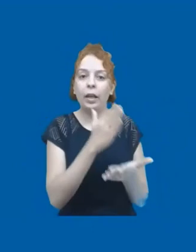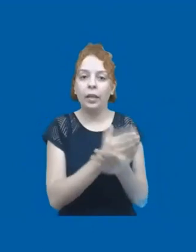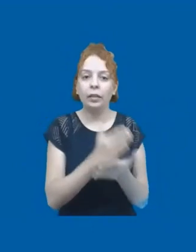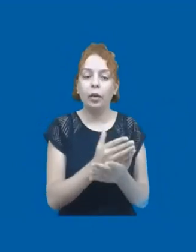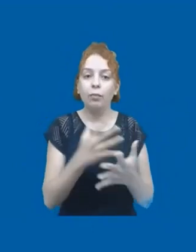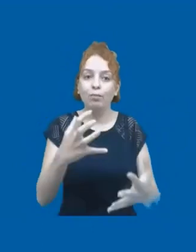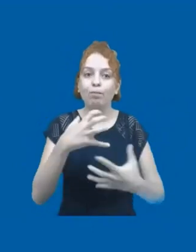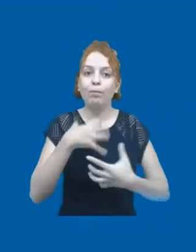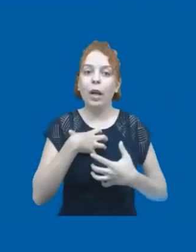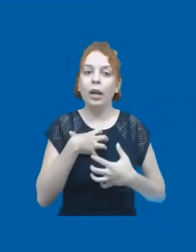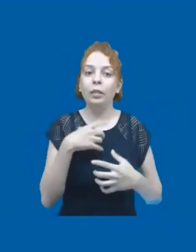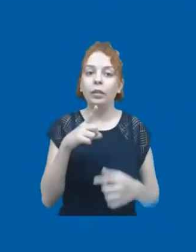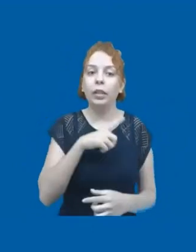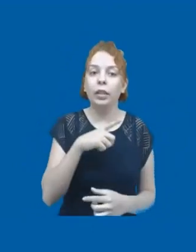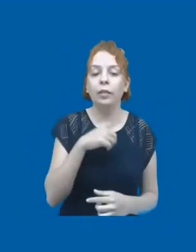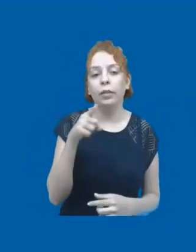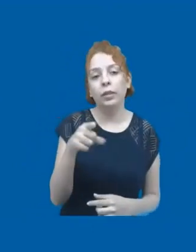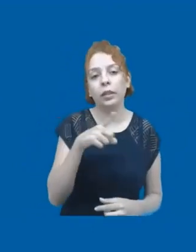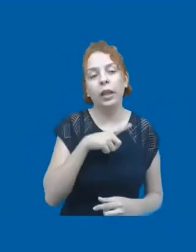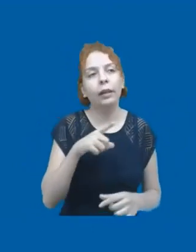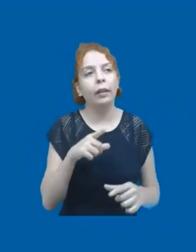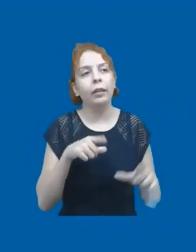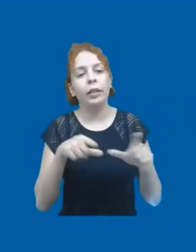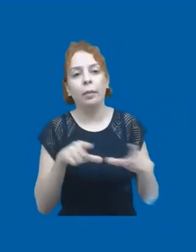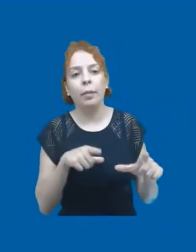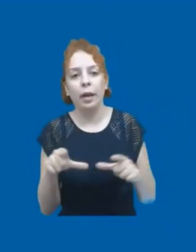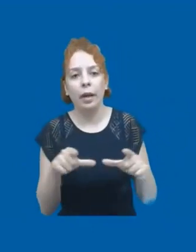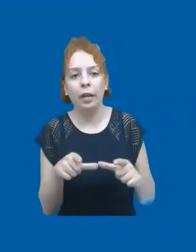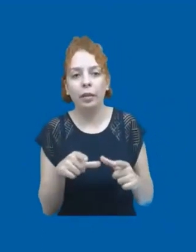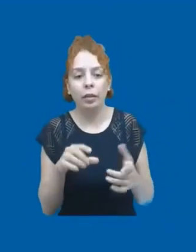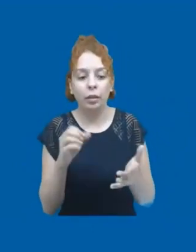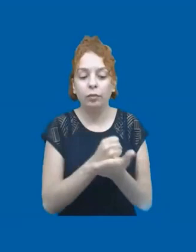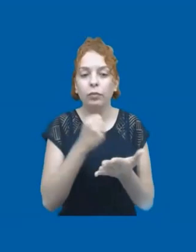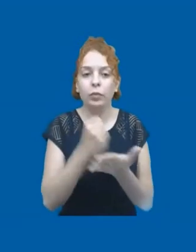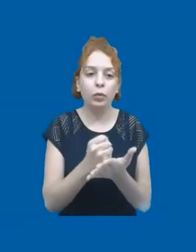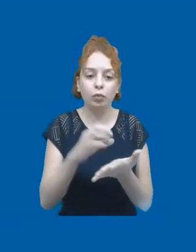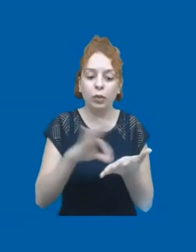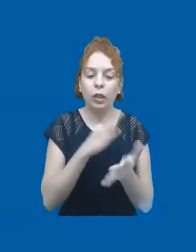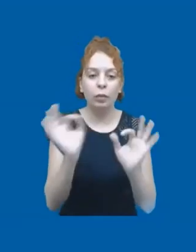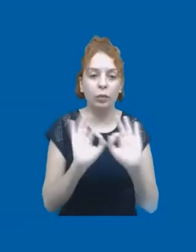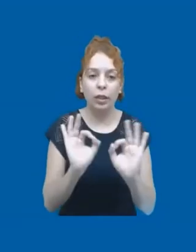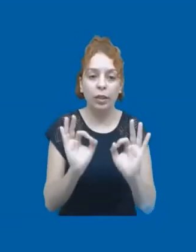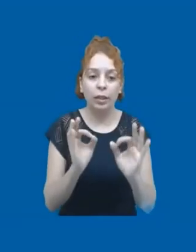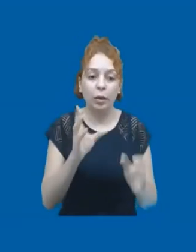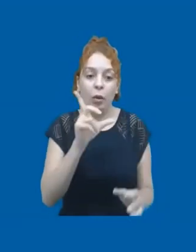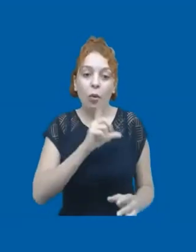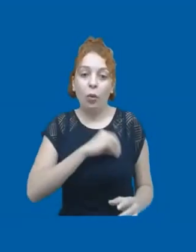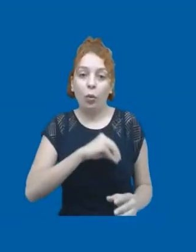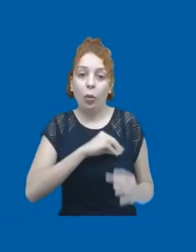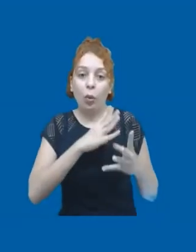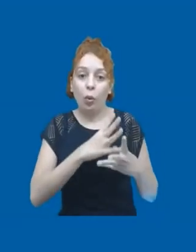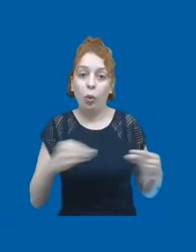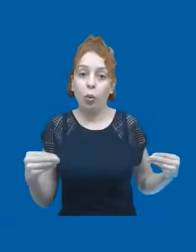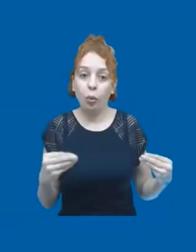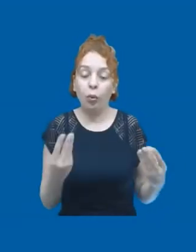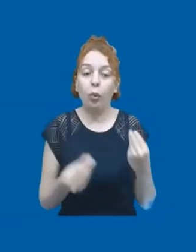vezes, você que vive na informalidade, que você tem um emprego que, às vezes, não é de carteira assinada, perder sua renda, e, da noite para o dia, ter que